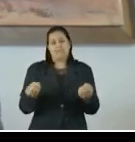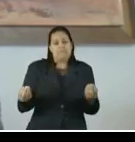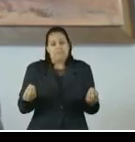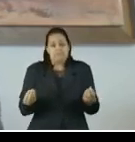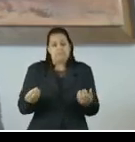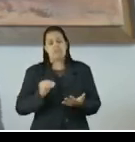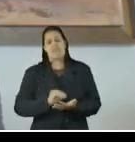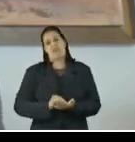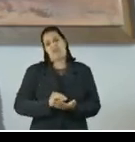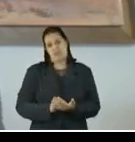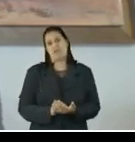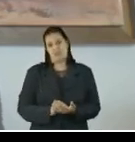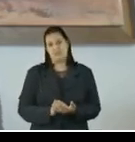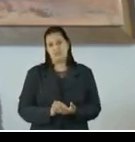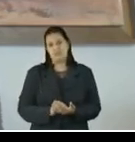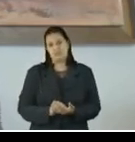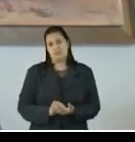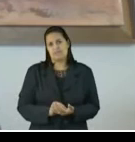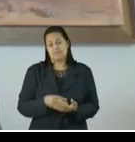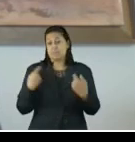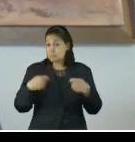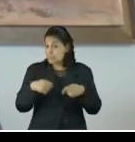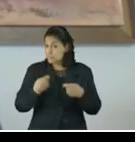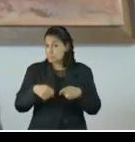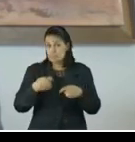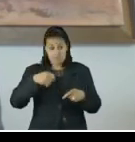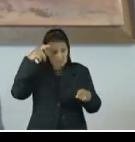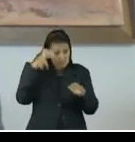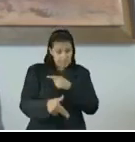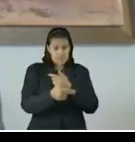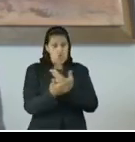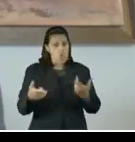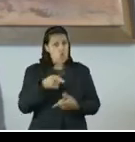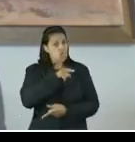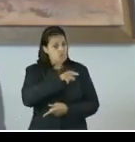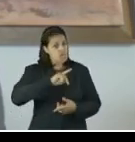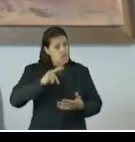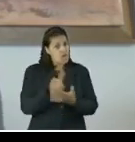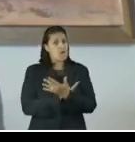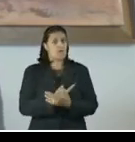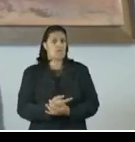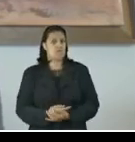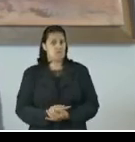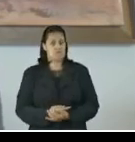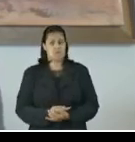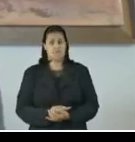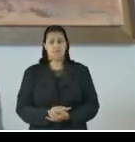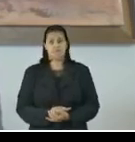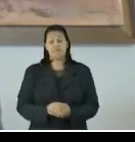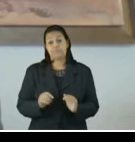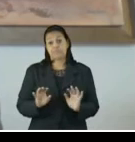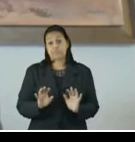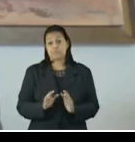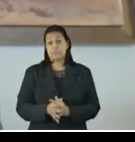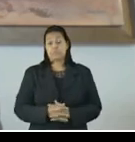efetivamente coibam esse tipo de comportamento impróprio. Na realidade,